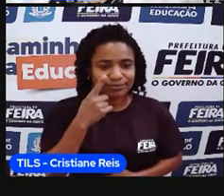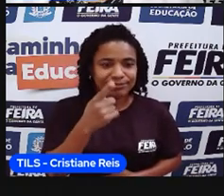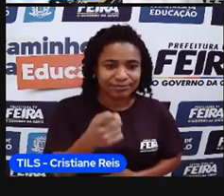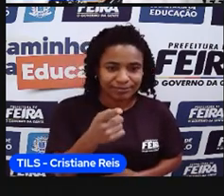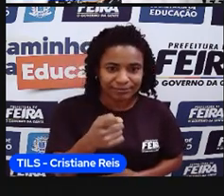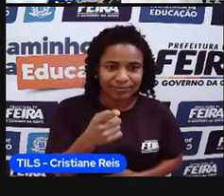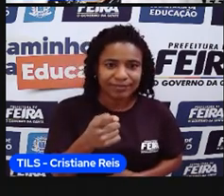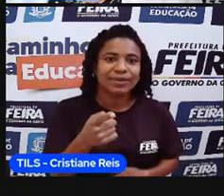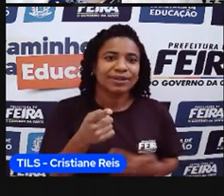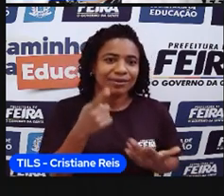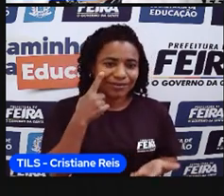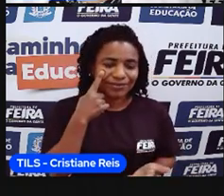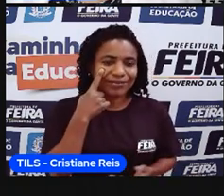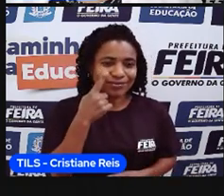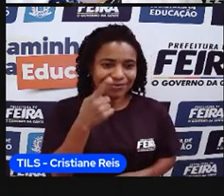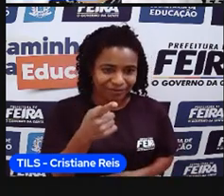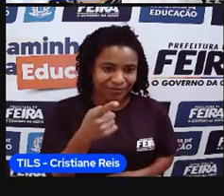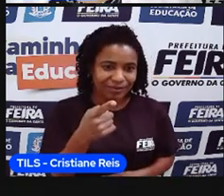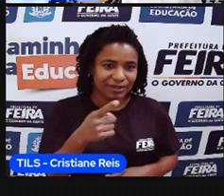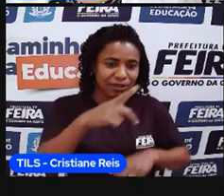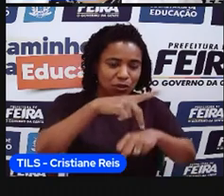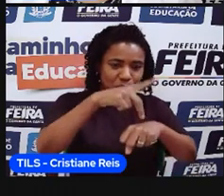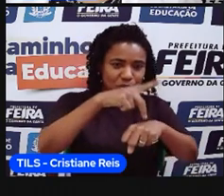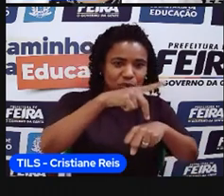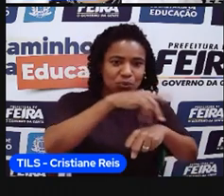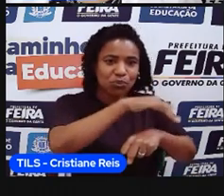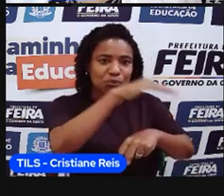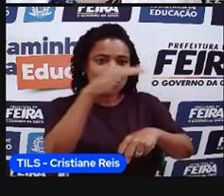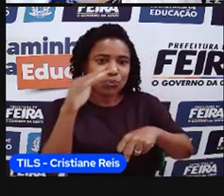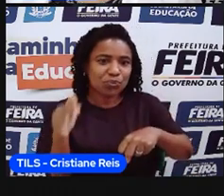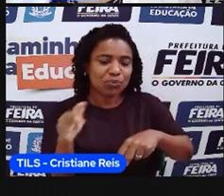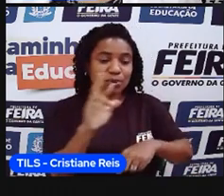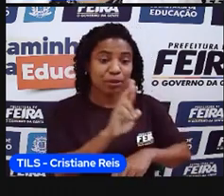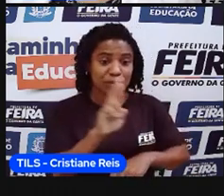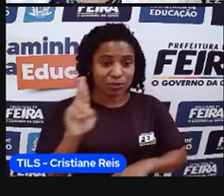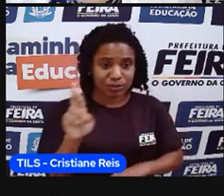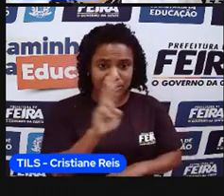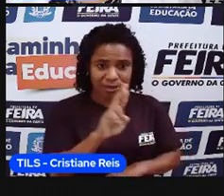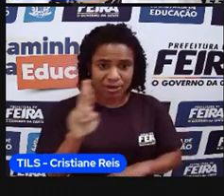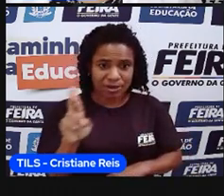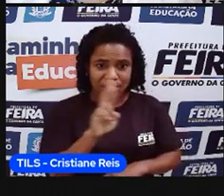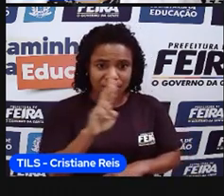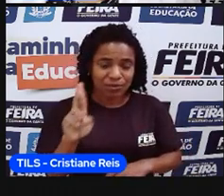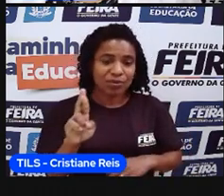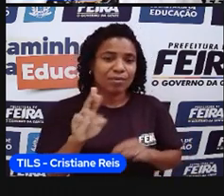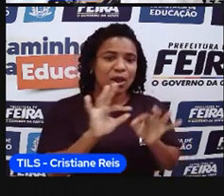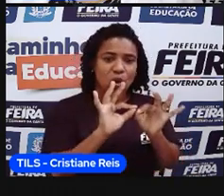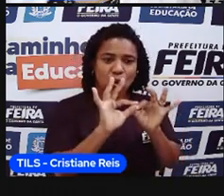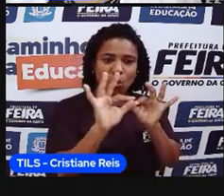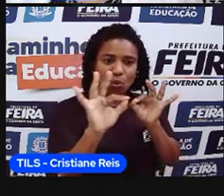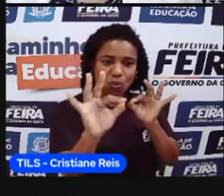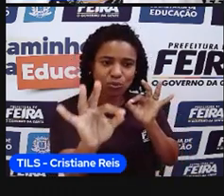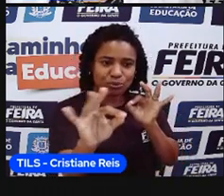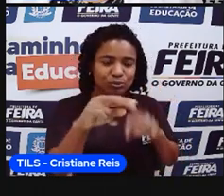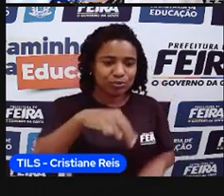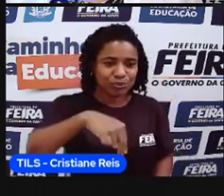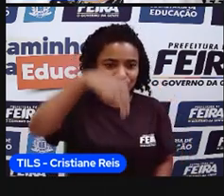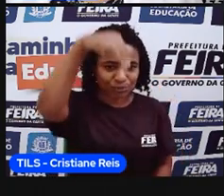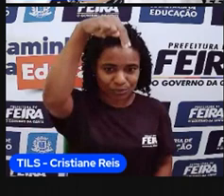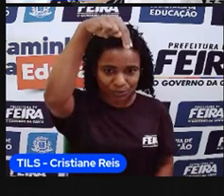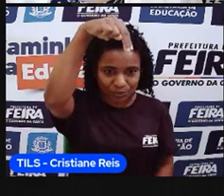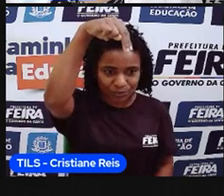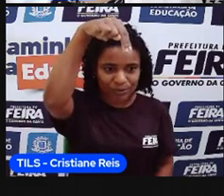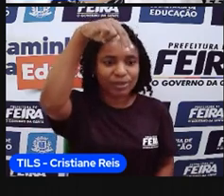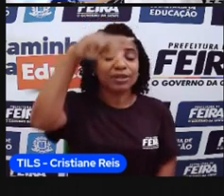de Uiramutã, né, aqui, no Monte Caburaí, que é considerado o local mais longe, né, que a gente pode ir ao norte. O